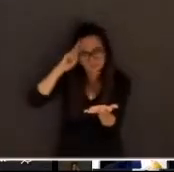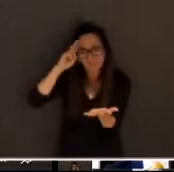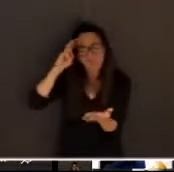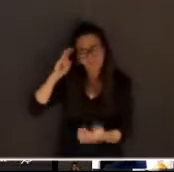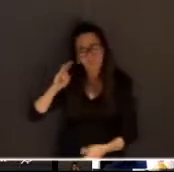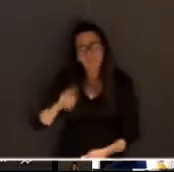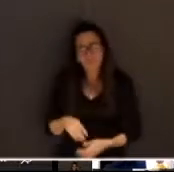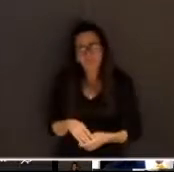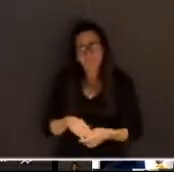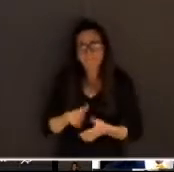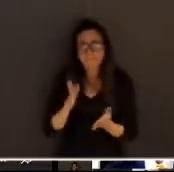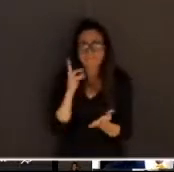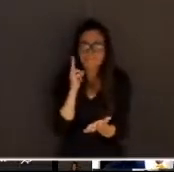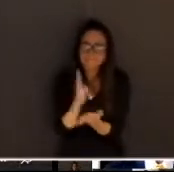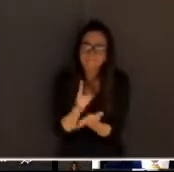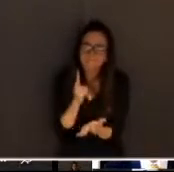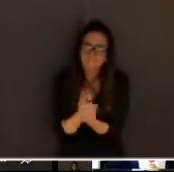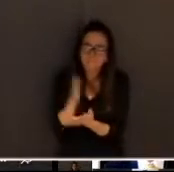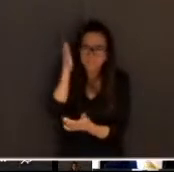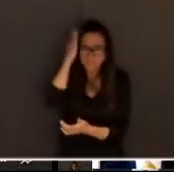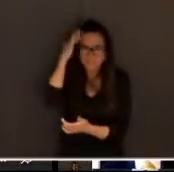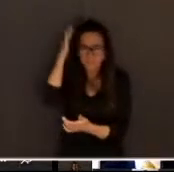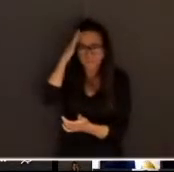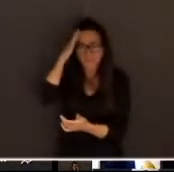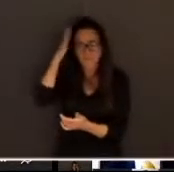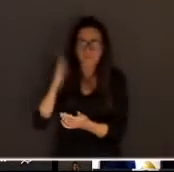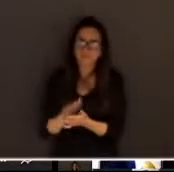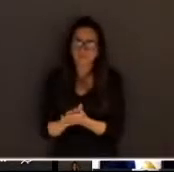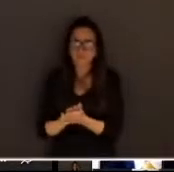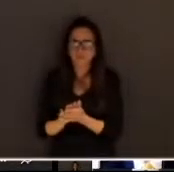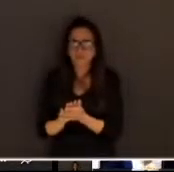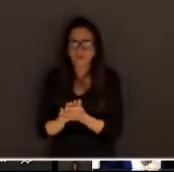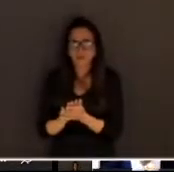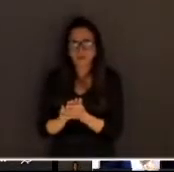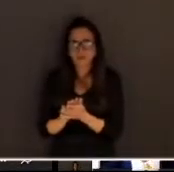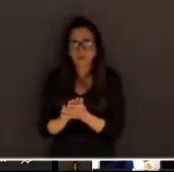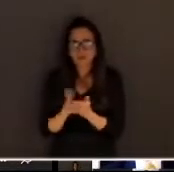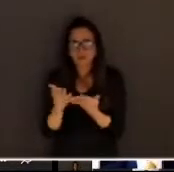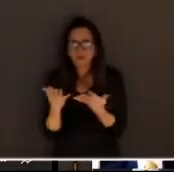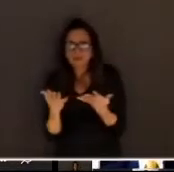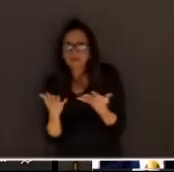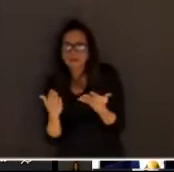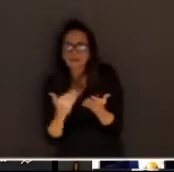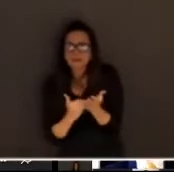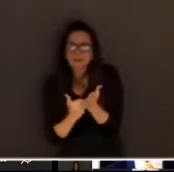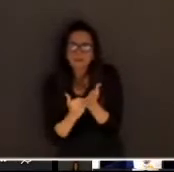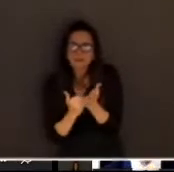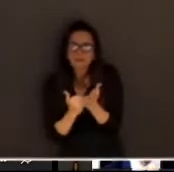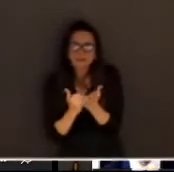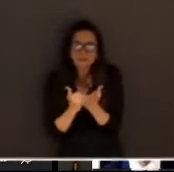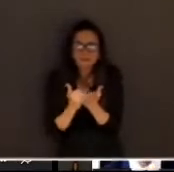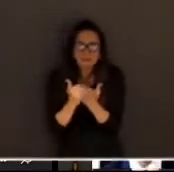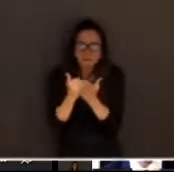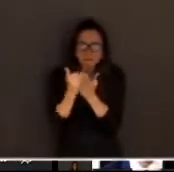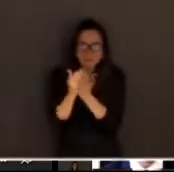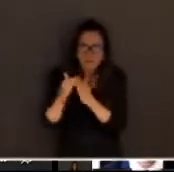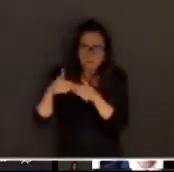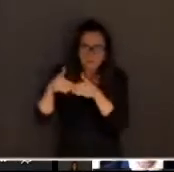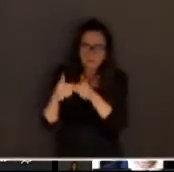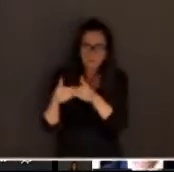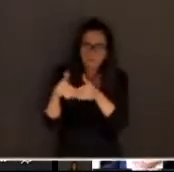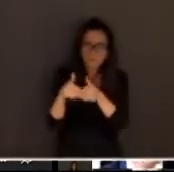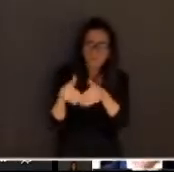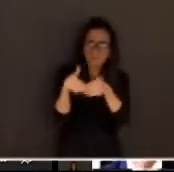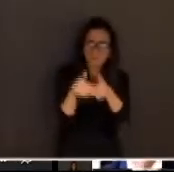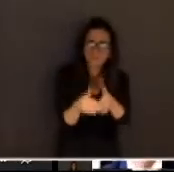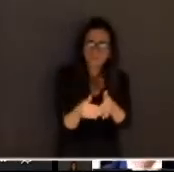sabendo que dados comezinhos da navegação o velho marinheiro